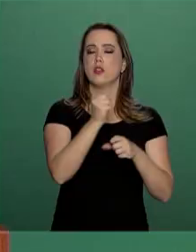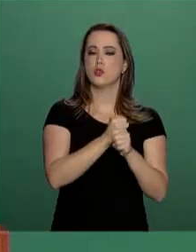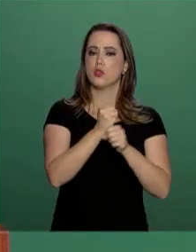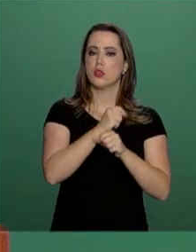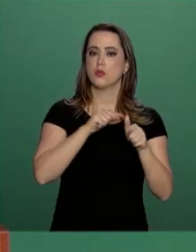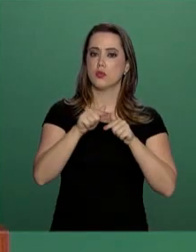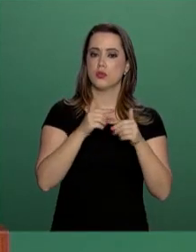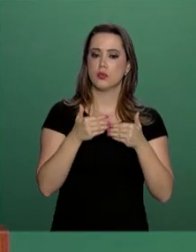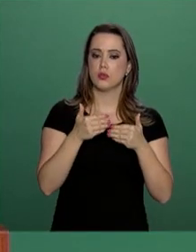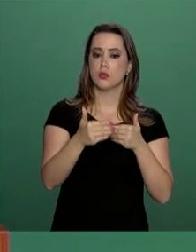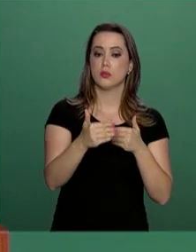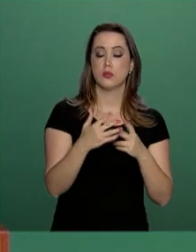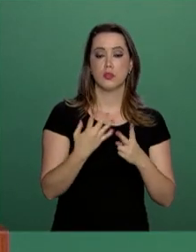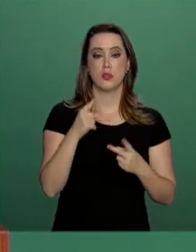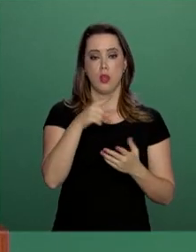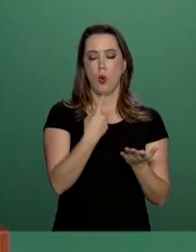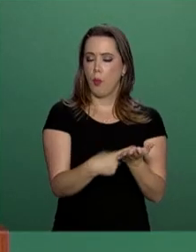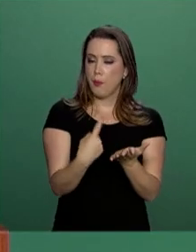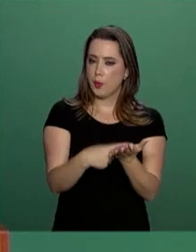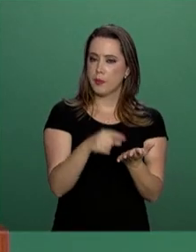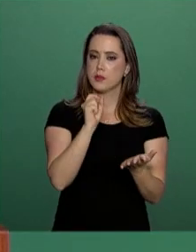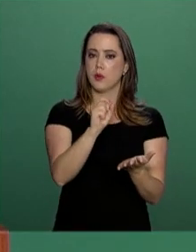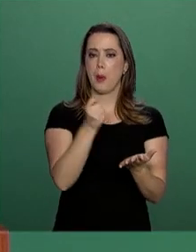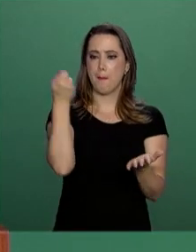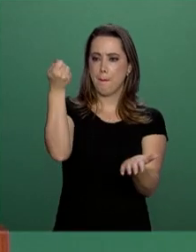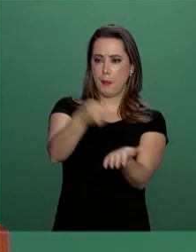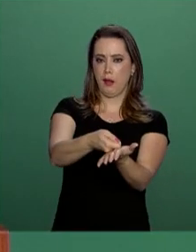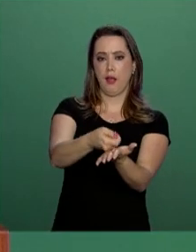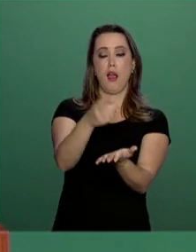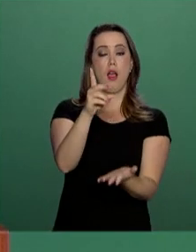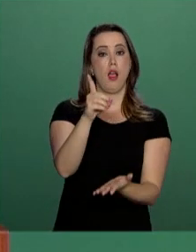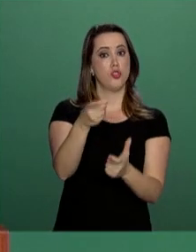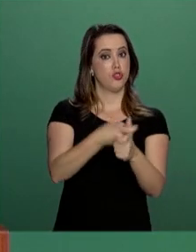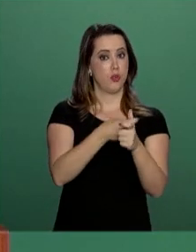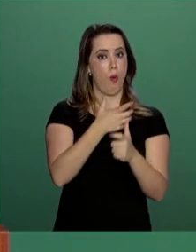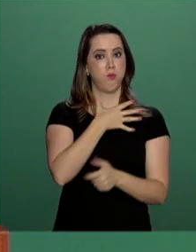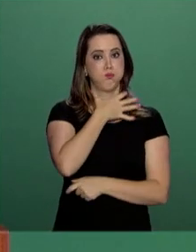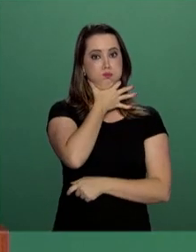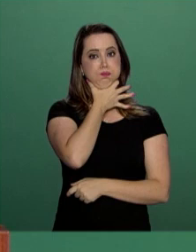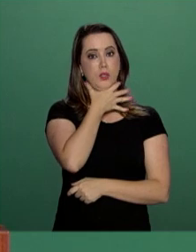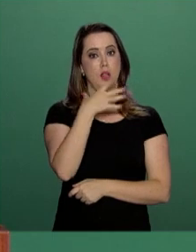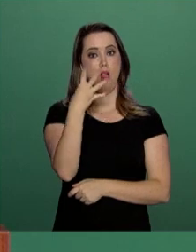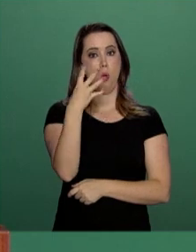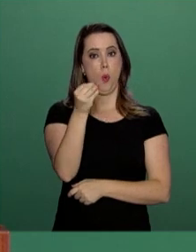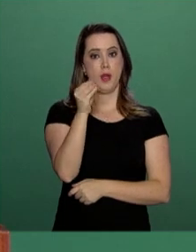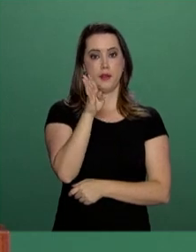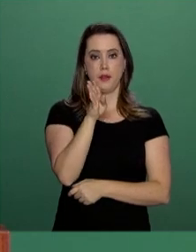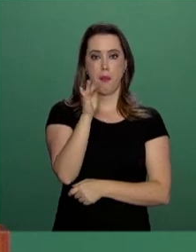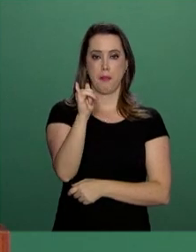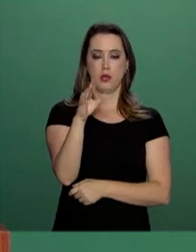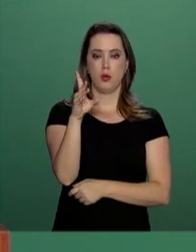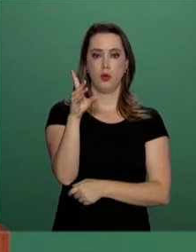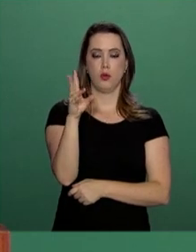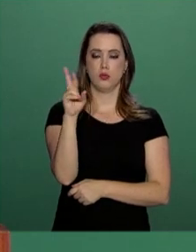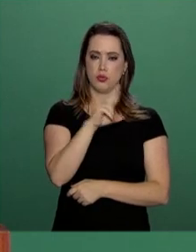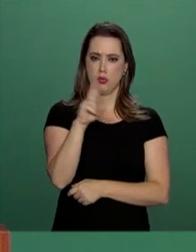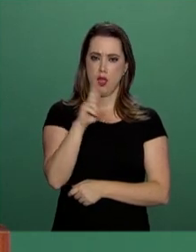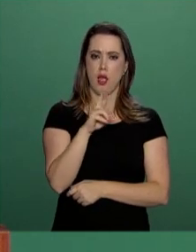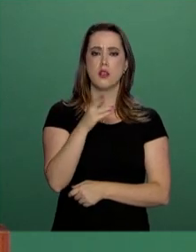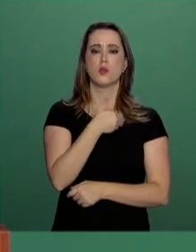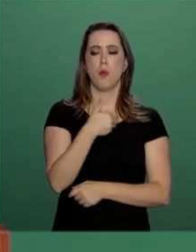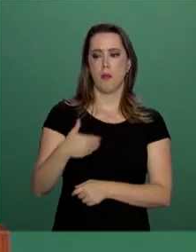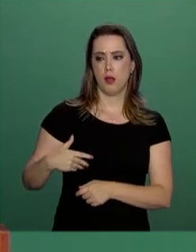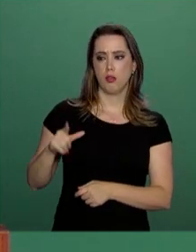financeiro. Guimarães se comprometeu a pagar a dívida de 40 bilhões de reais que o banco tem com o governo